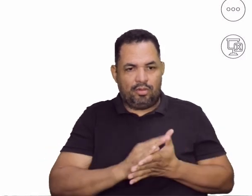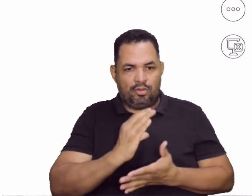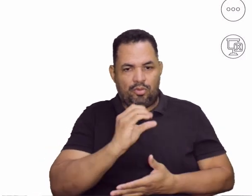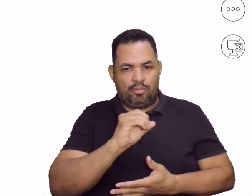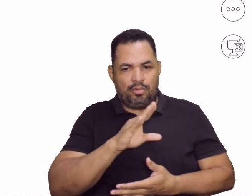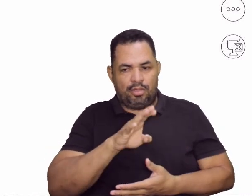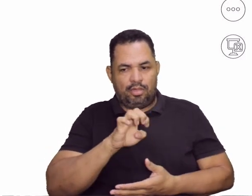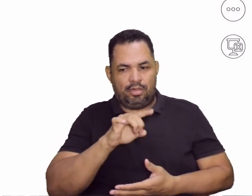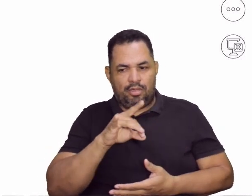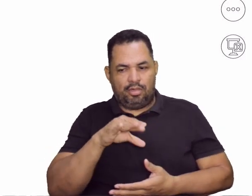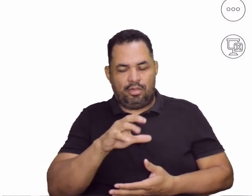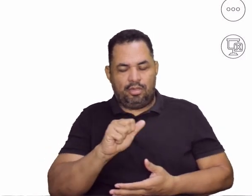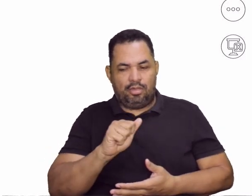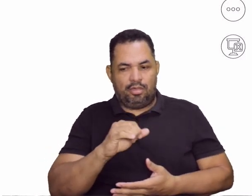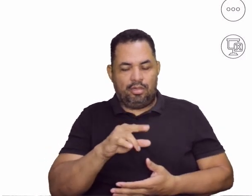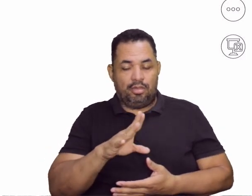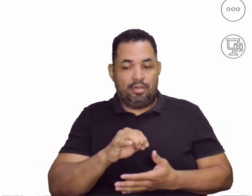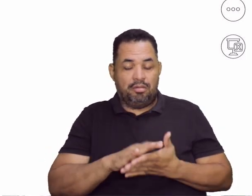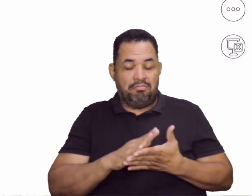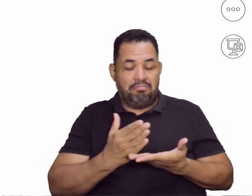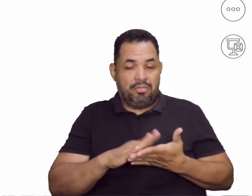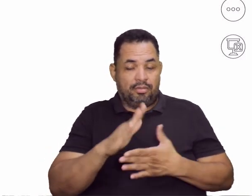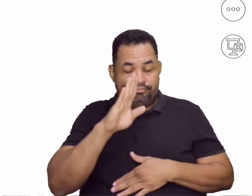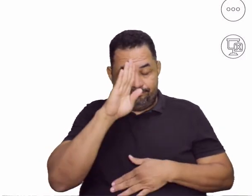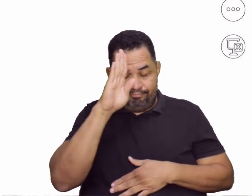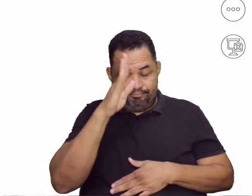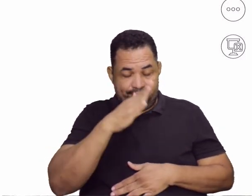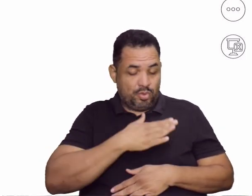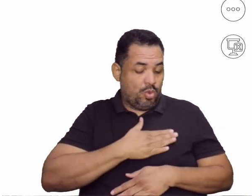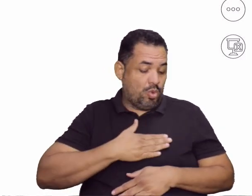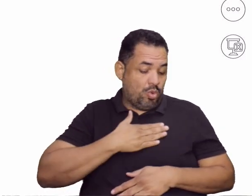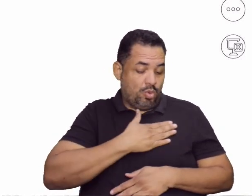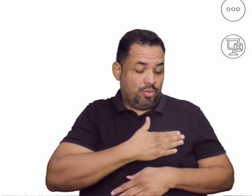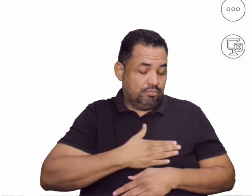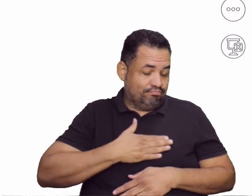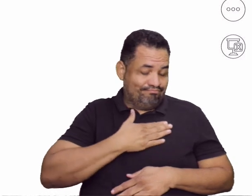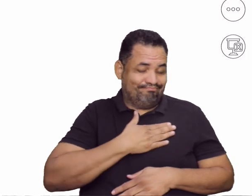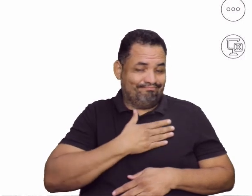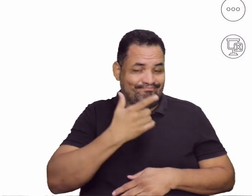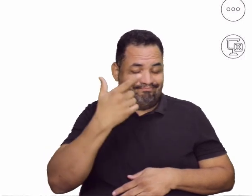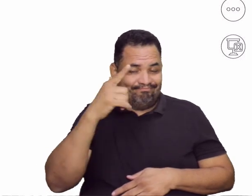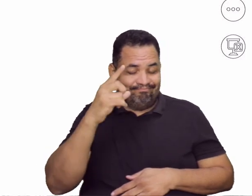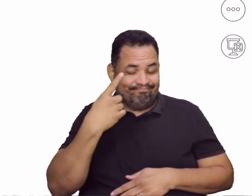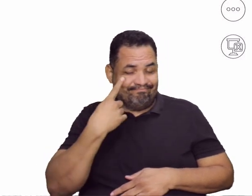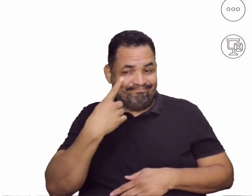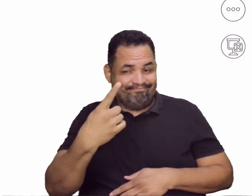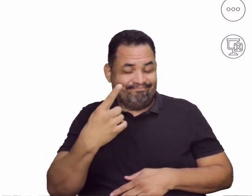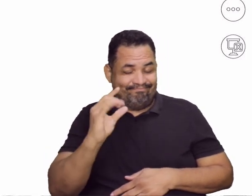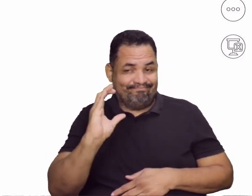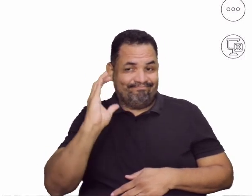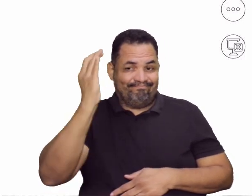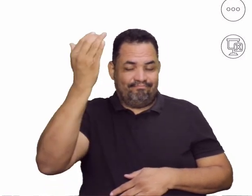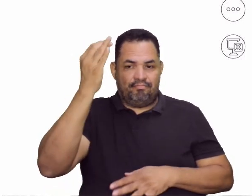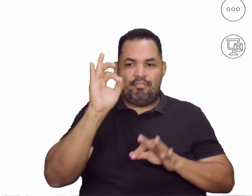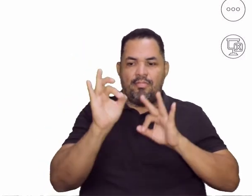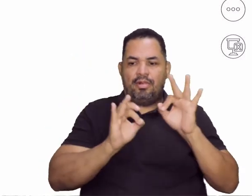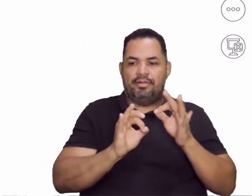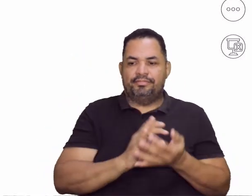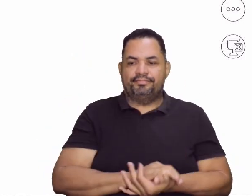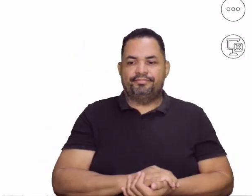moléstia à parte, são os que mais me encantam, porque eu consigo observar aí muitas capacidades,